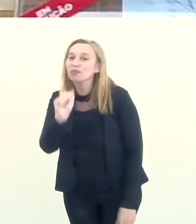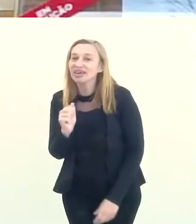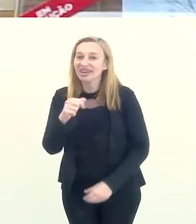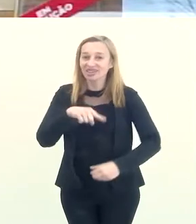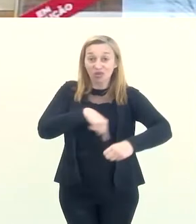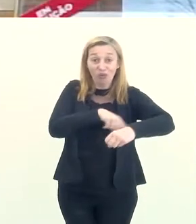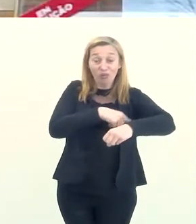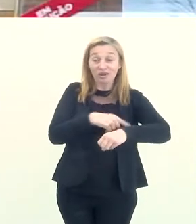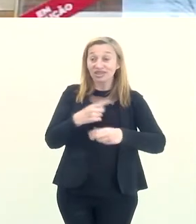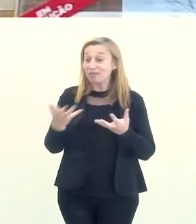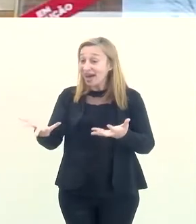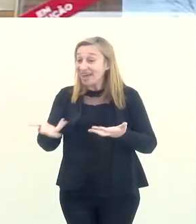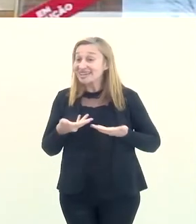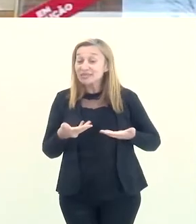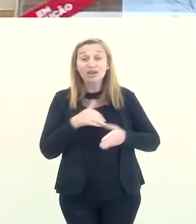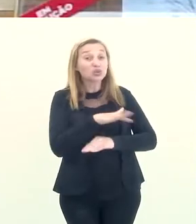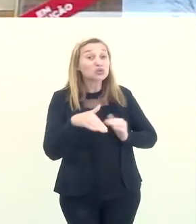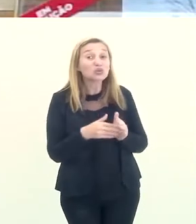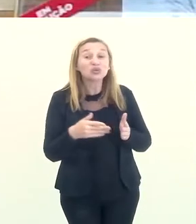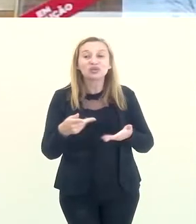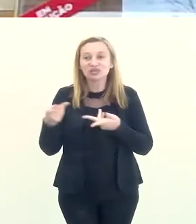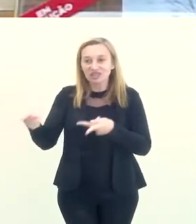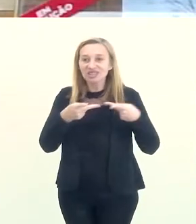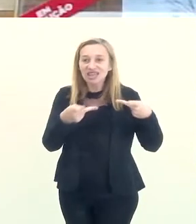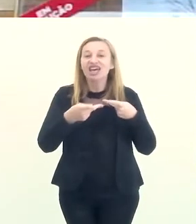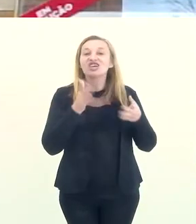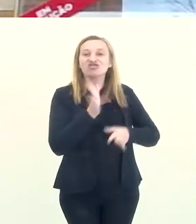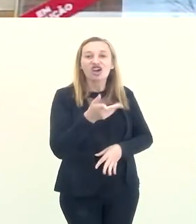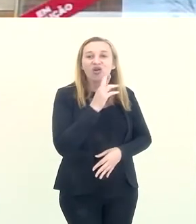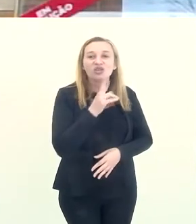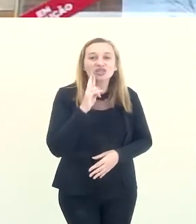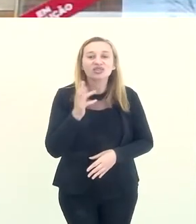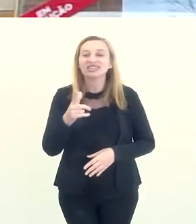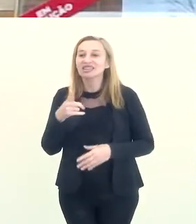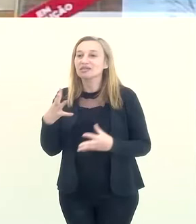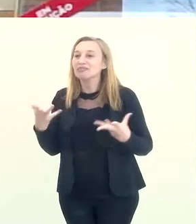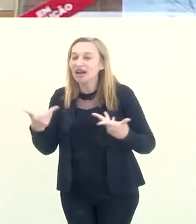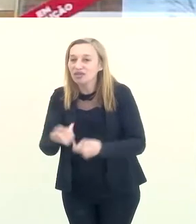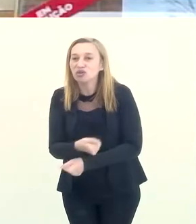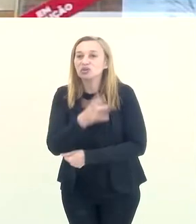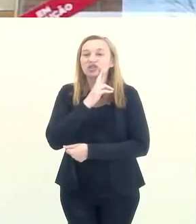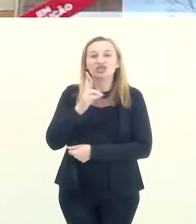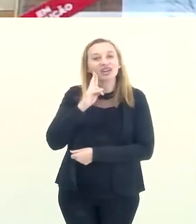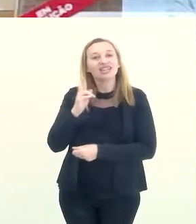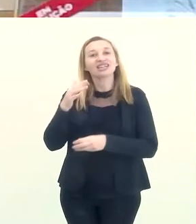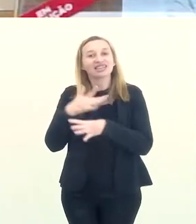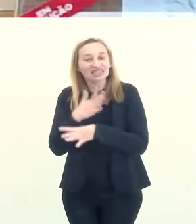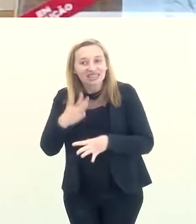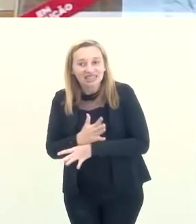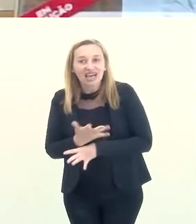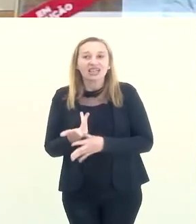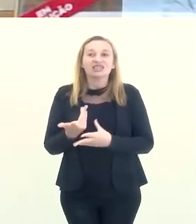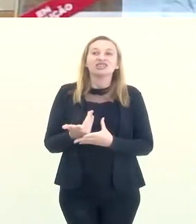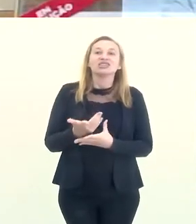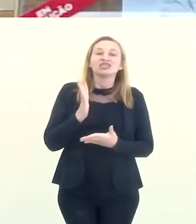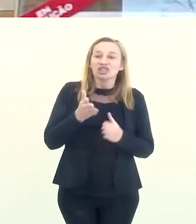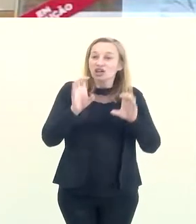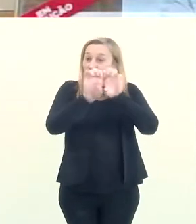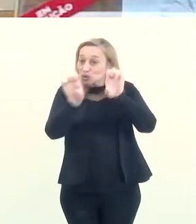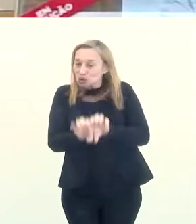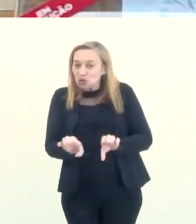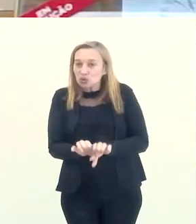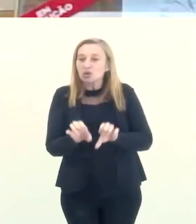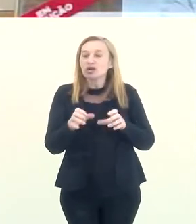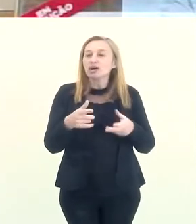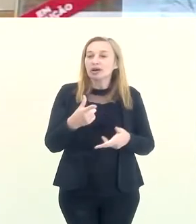gastronomia para receber todos os visitantes. Já os restaurantes, temos aqui belíssimos restaurantes na cidade. Restaurantes